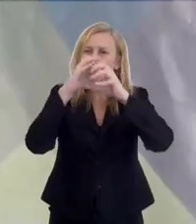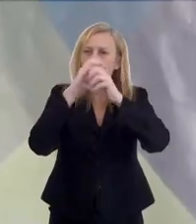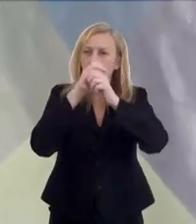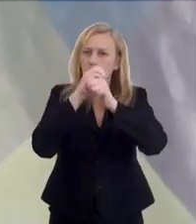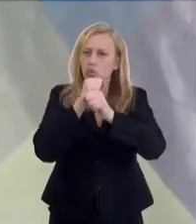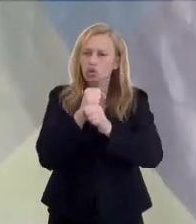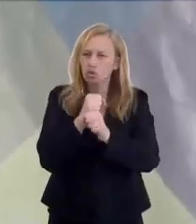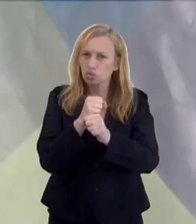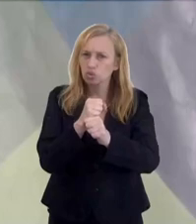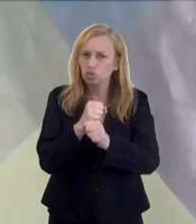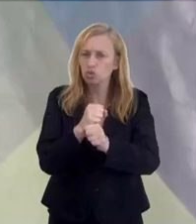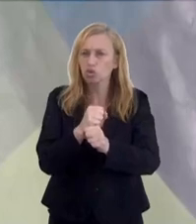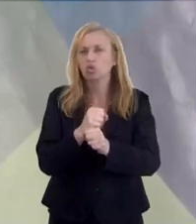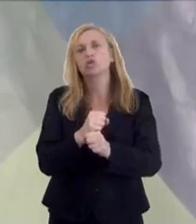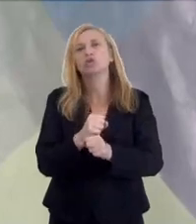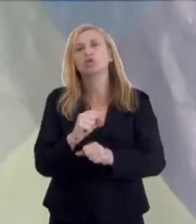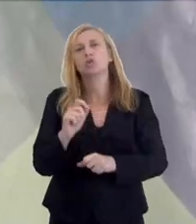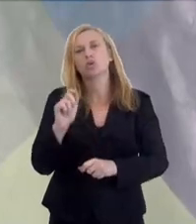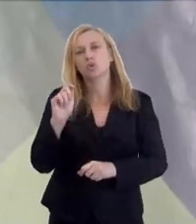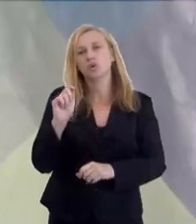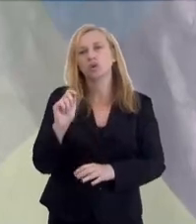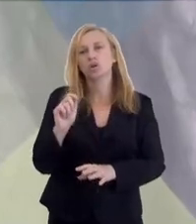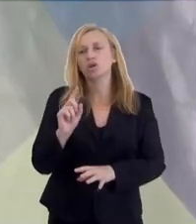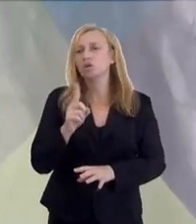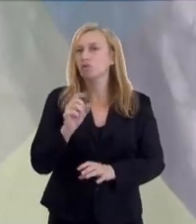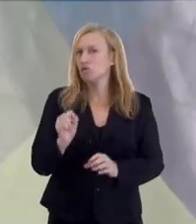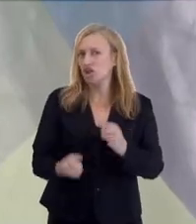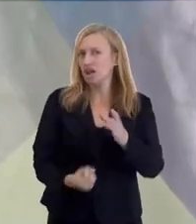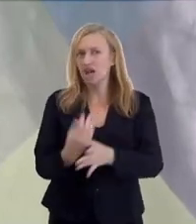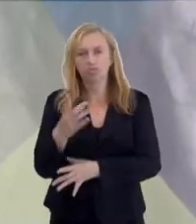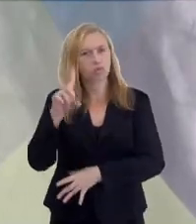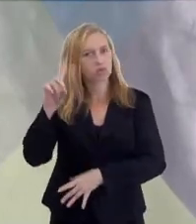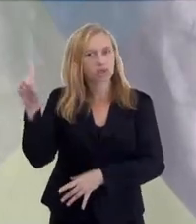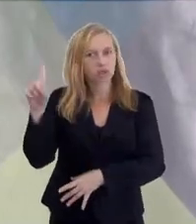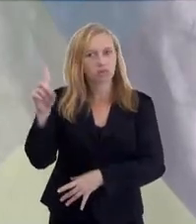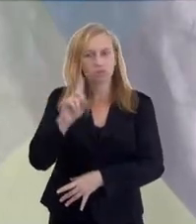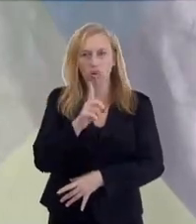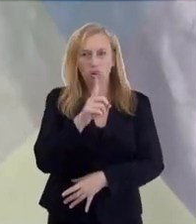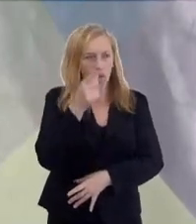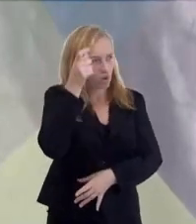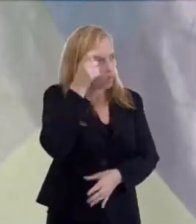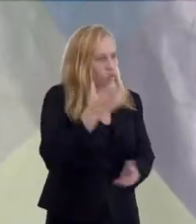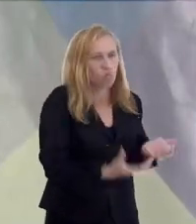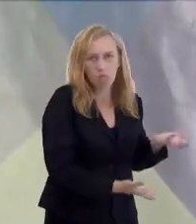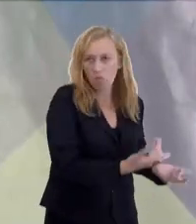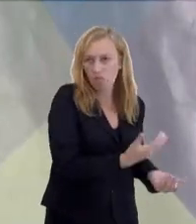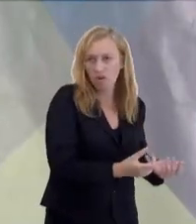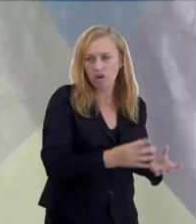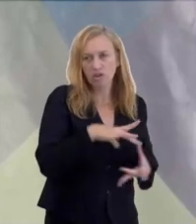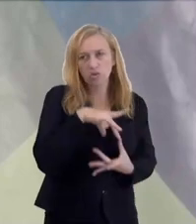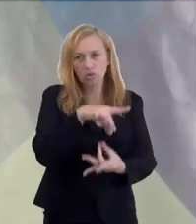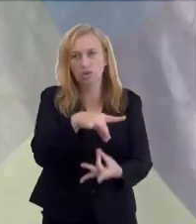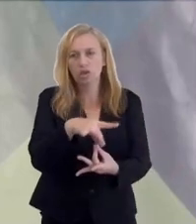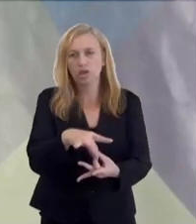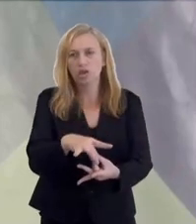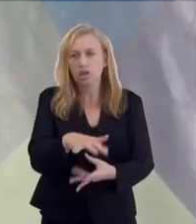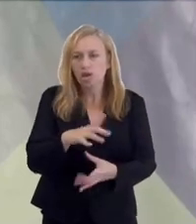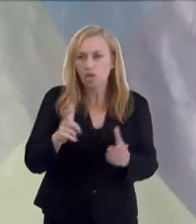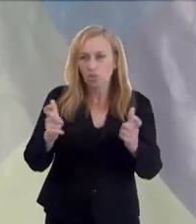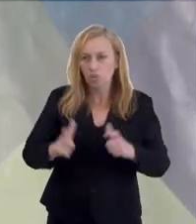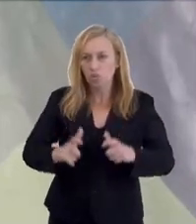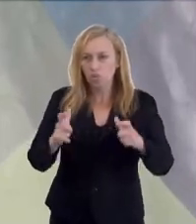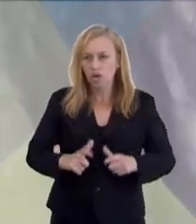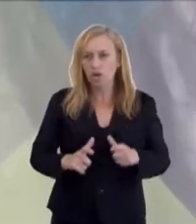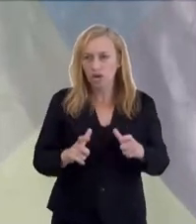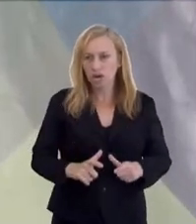umbrus, sombra que envolve a terra, não foi criado por Deus, não é o inferno dos espíritas, é uma